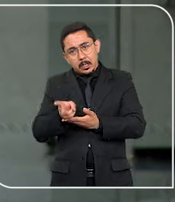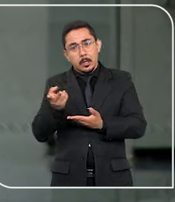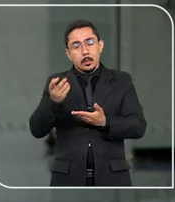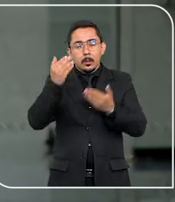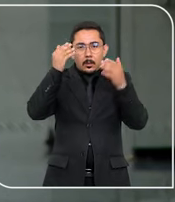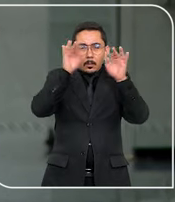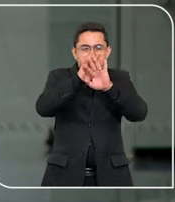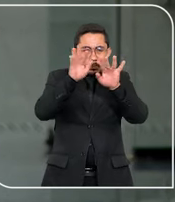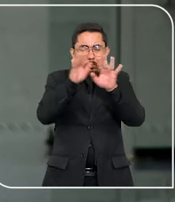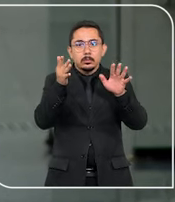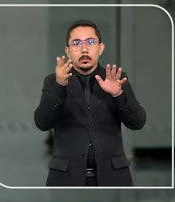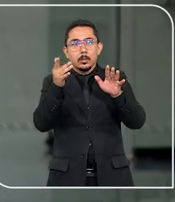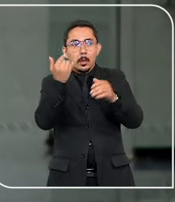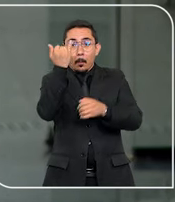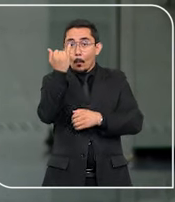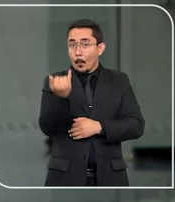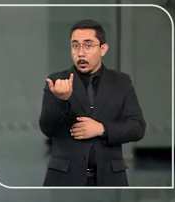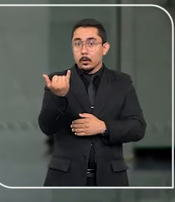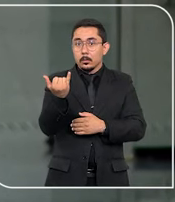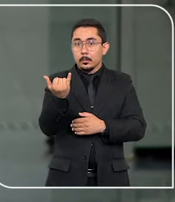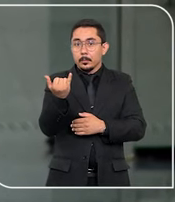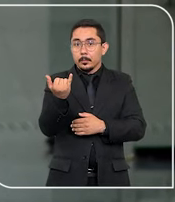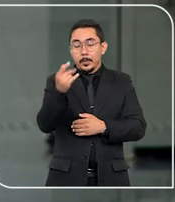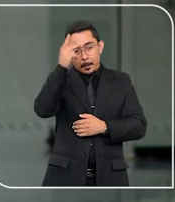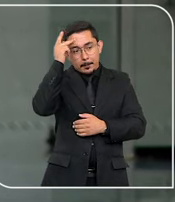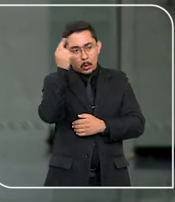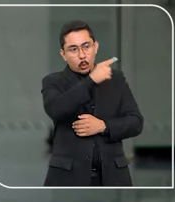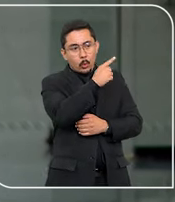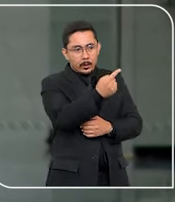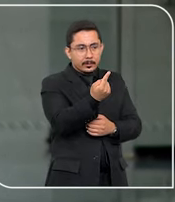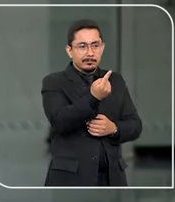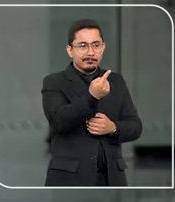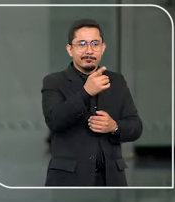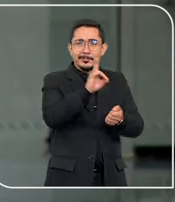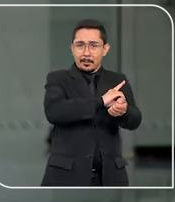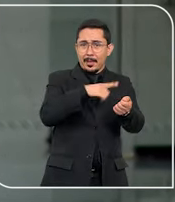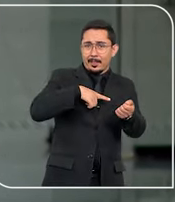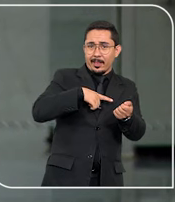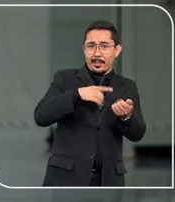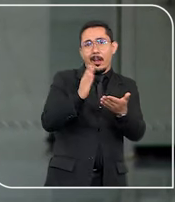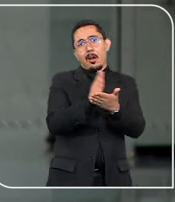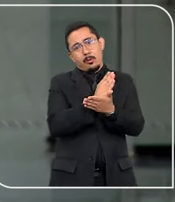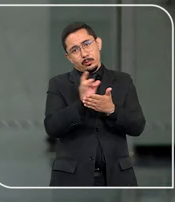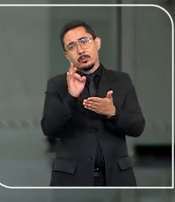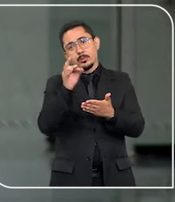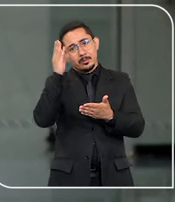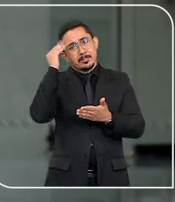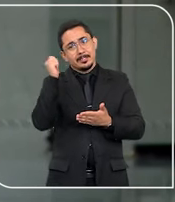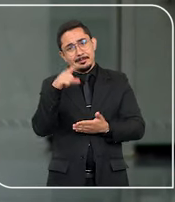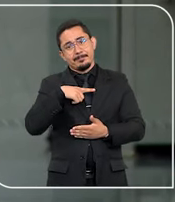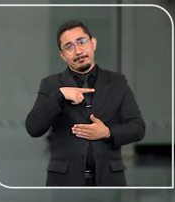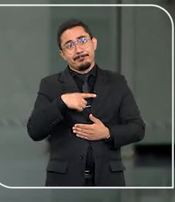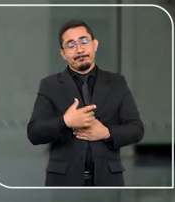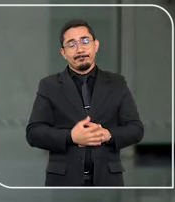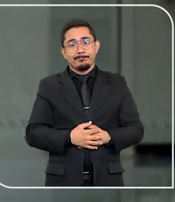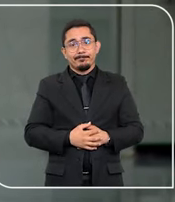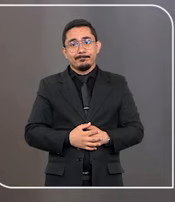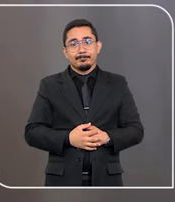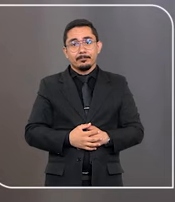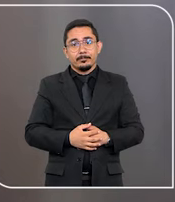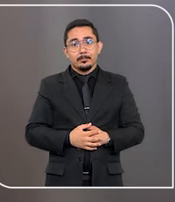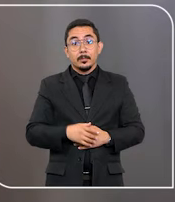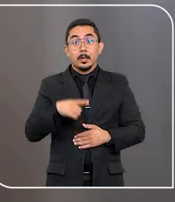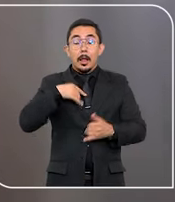emagrecimento. Uma a cada três pessoas com diabetes não sabe ter a doença. Por isso, o índice no Brasil pode ser ainda maior.